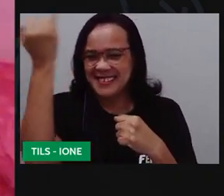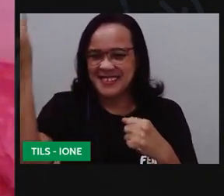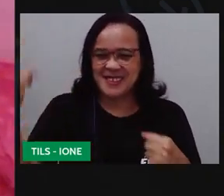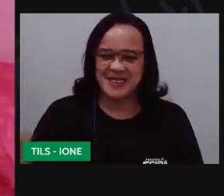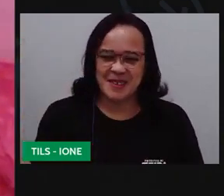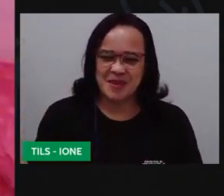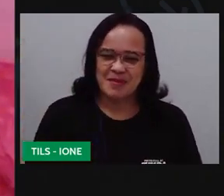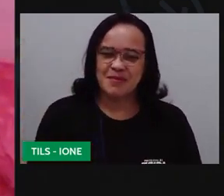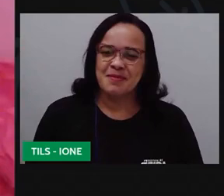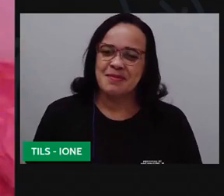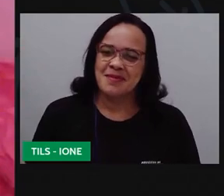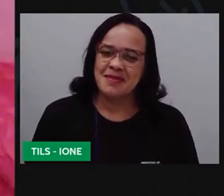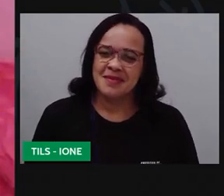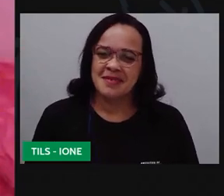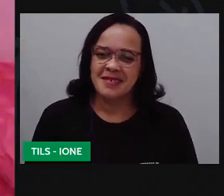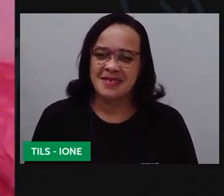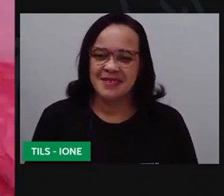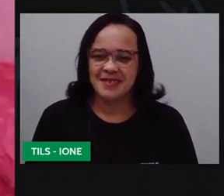aqui